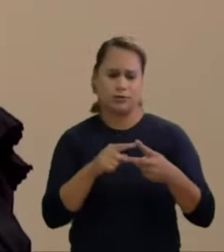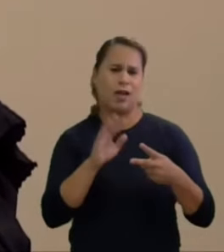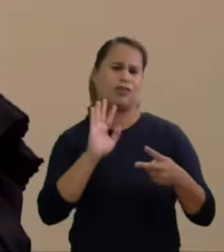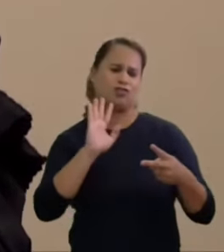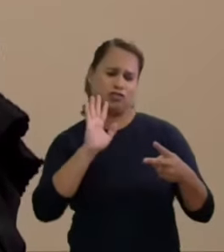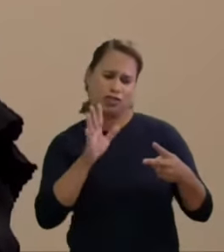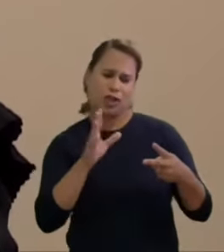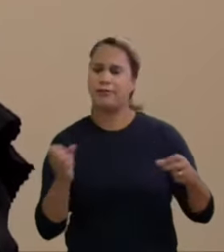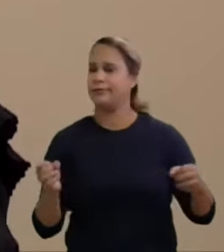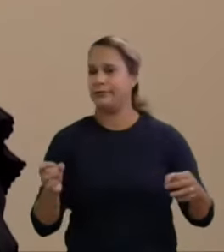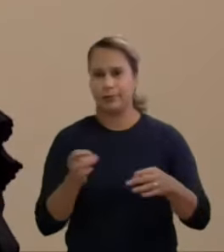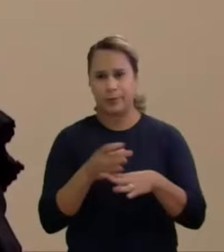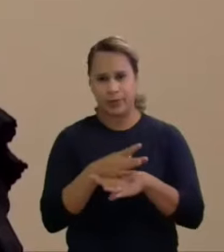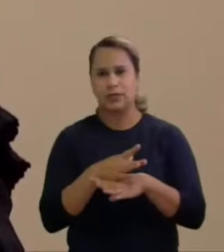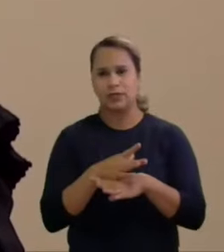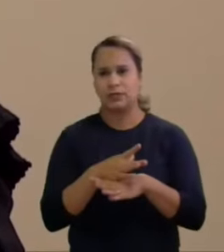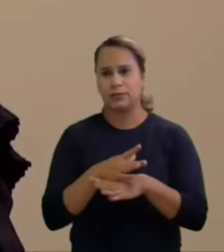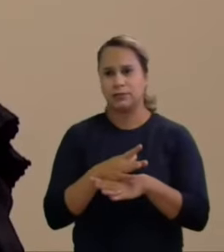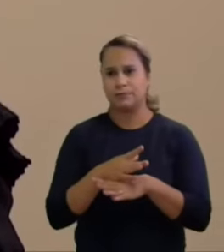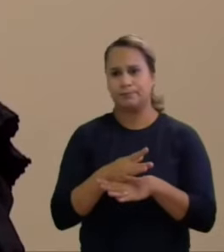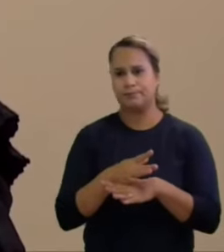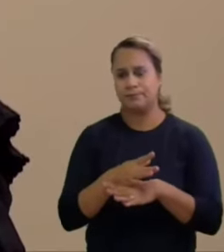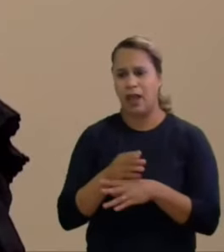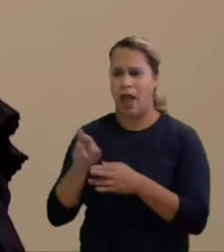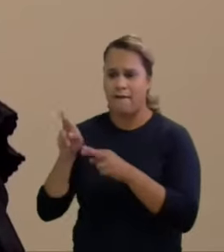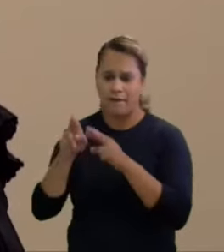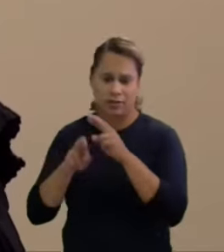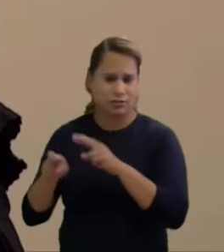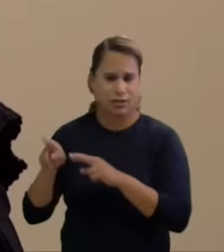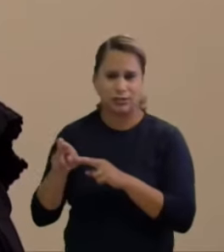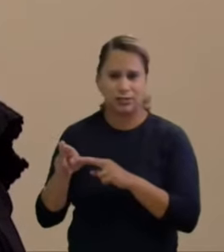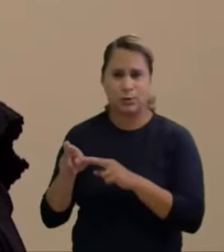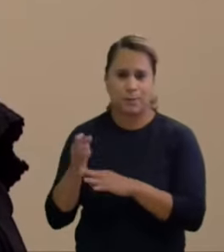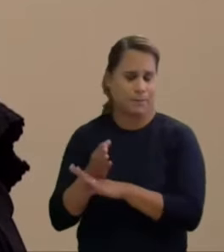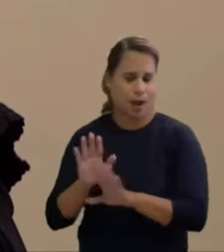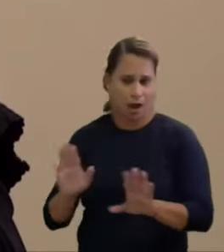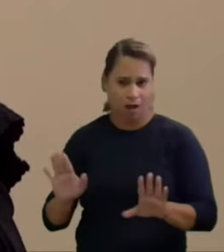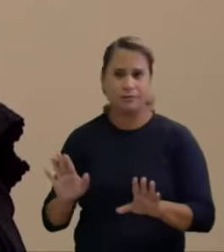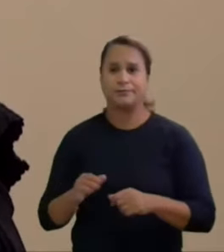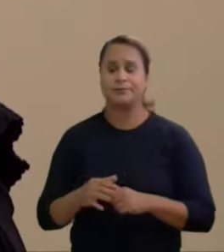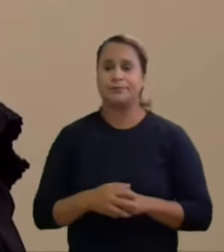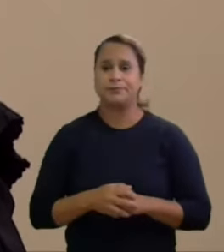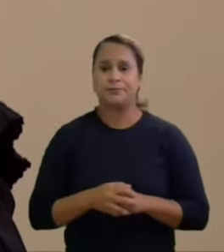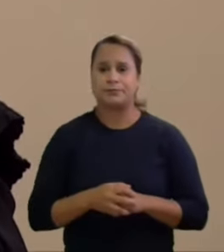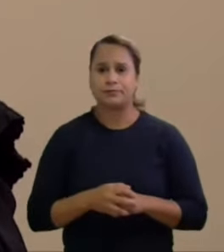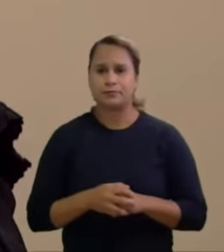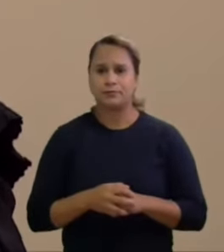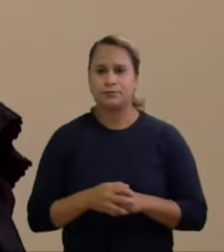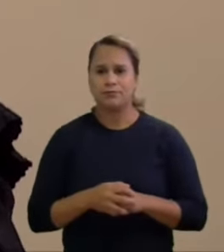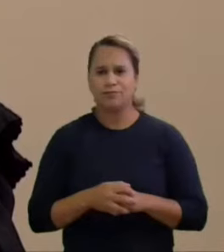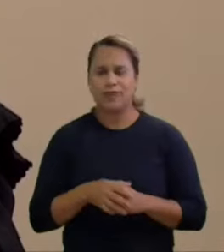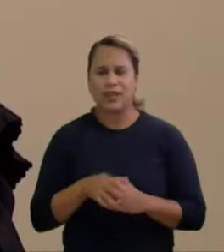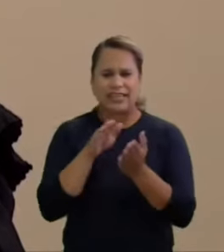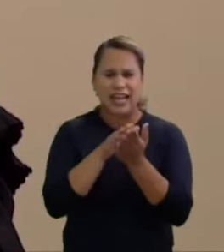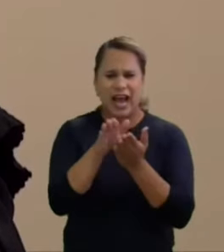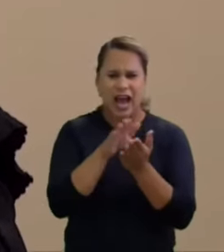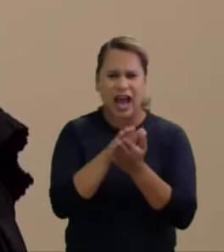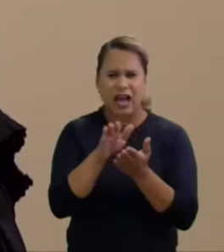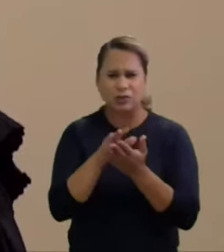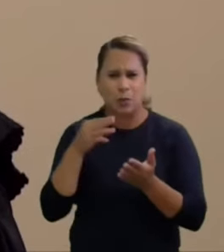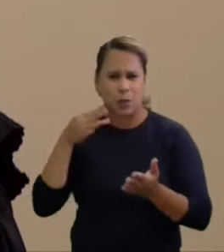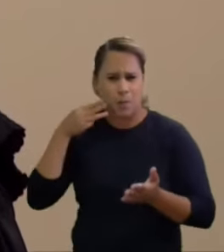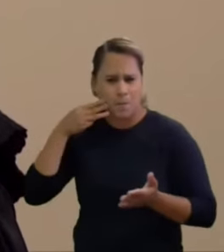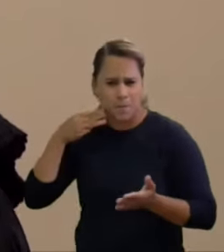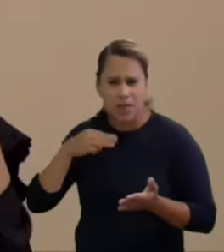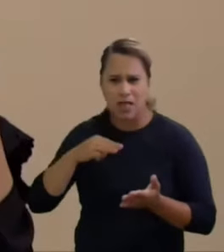terra essa ação, essa investigação. Os maiores gastos, aqueles gastos milionários não estão comprovados nos